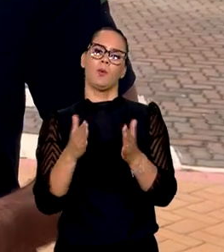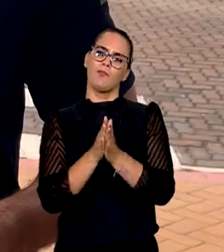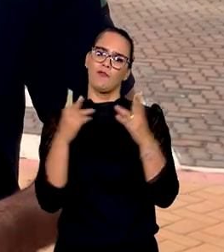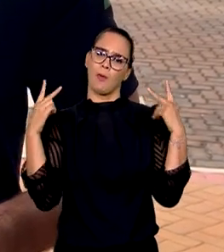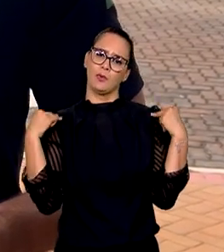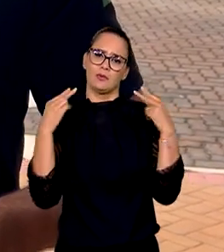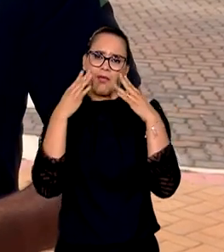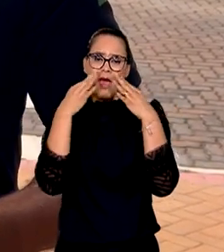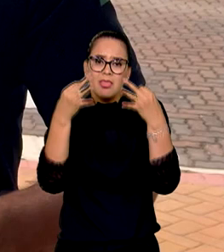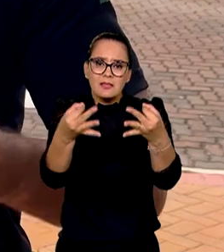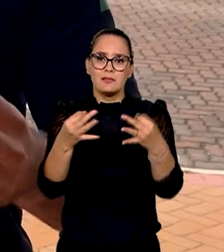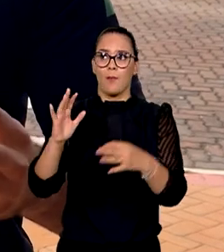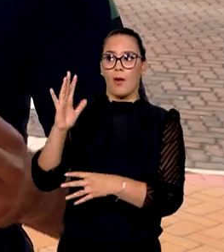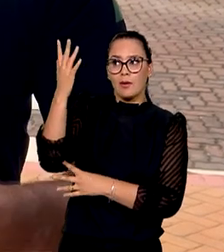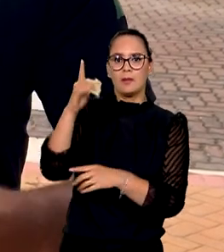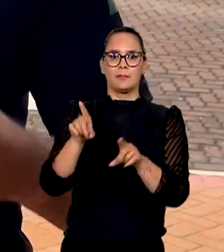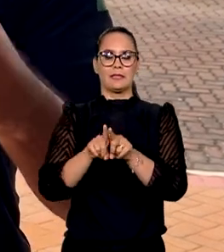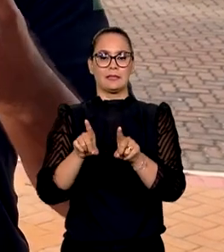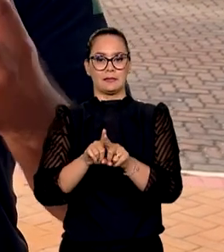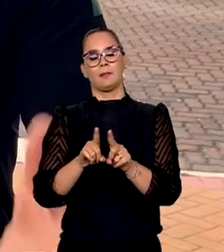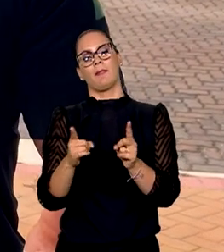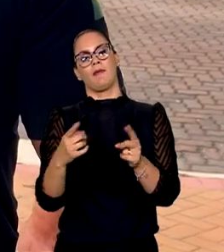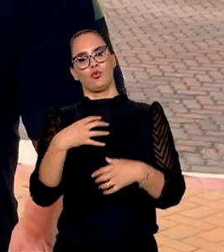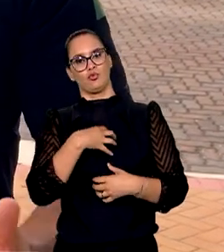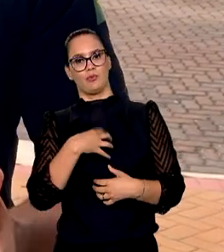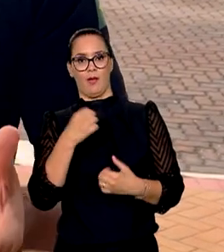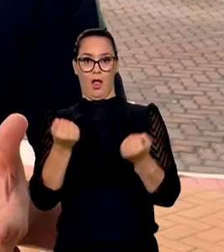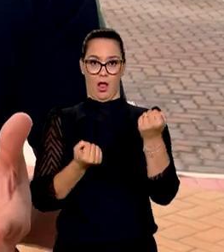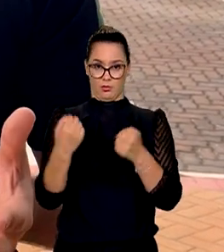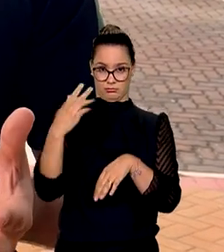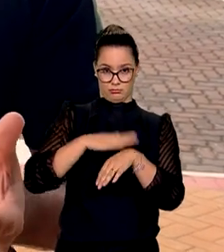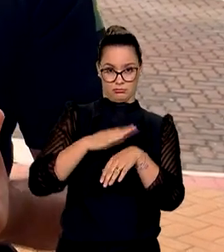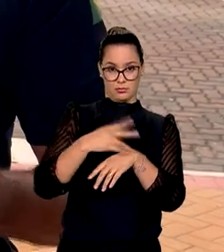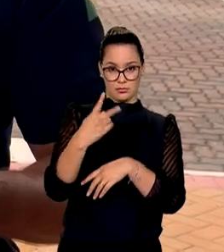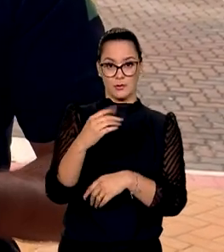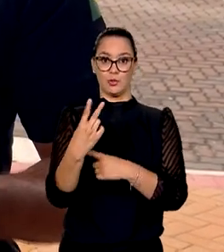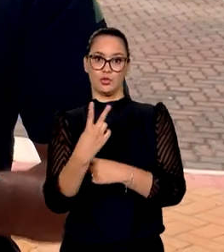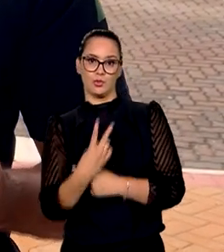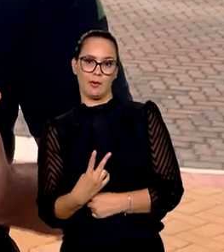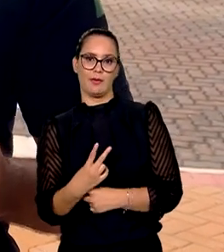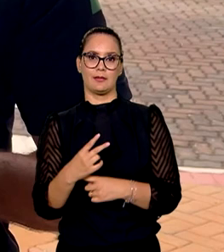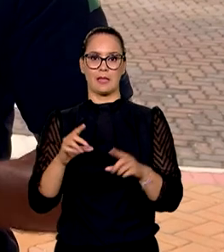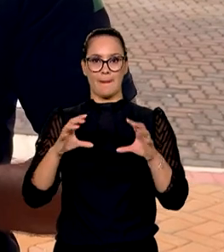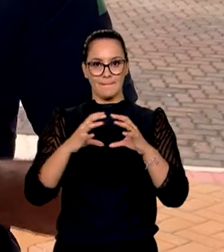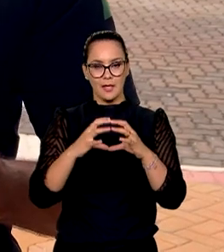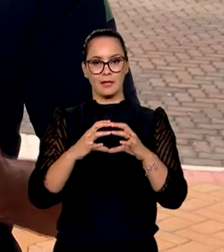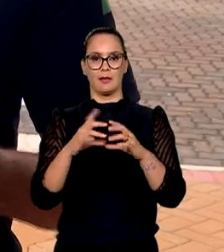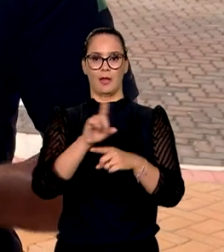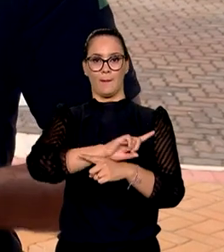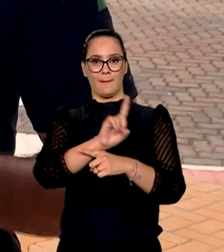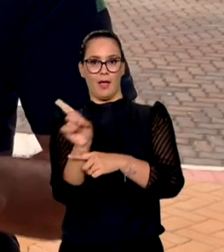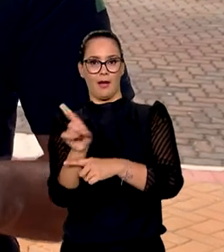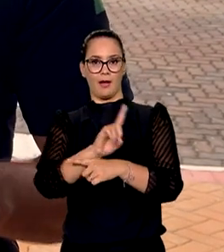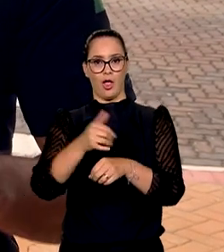tem atenção ao clima e também às demais condições do veículo. Condição de segurança de pneus, palhetas,